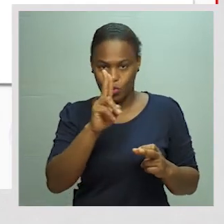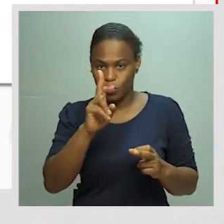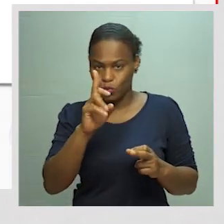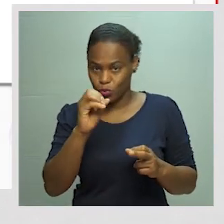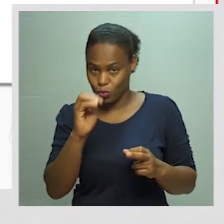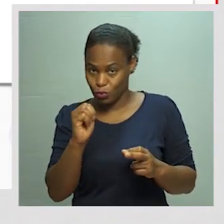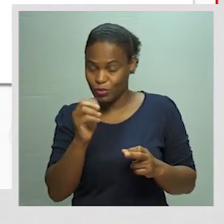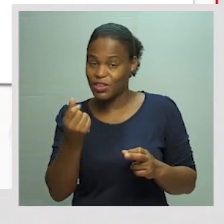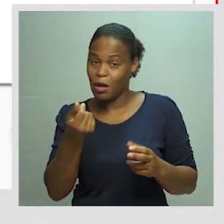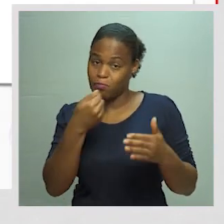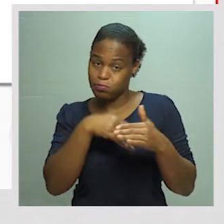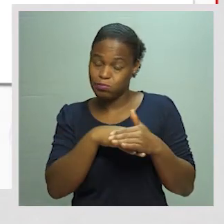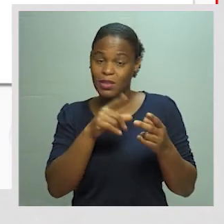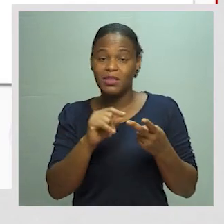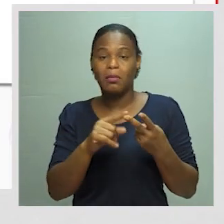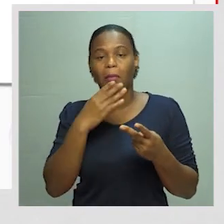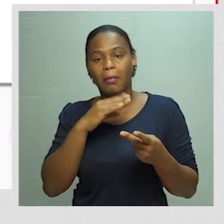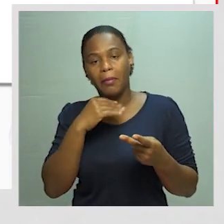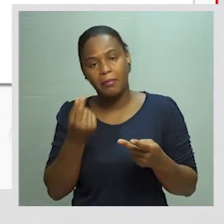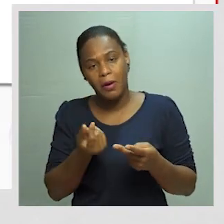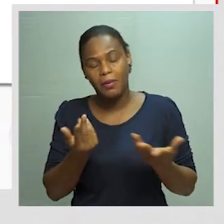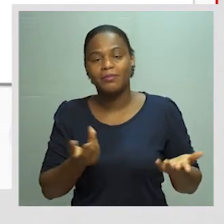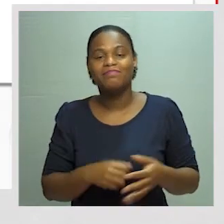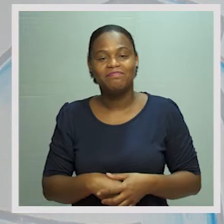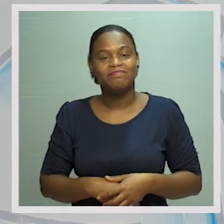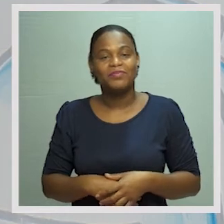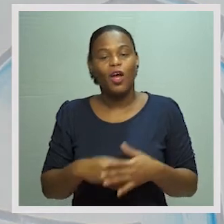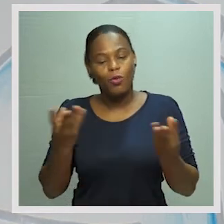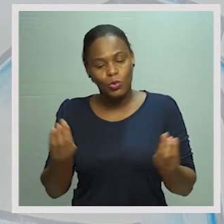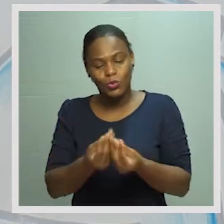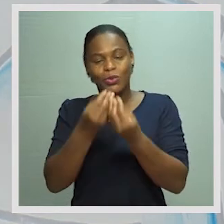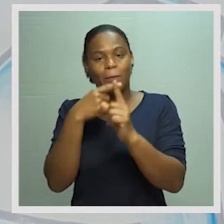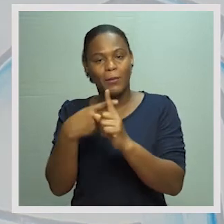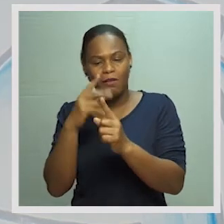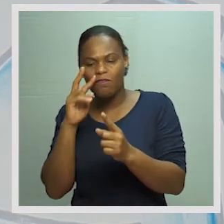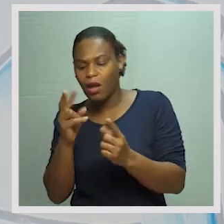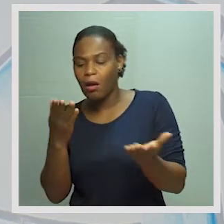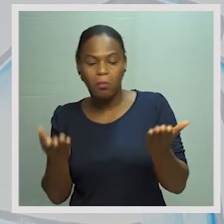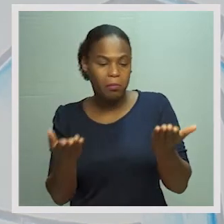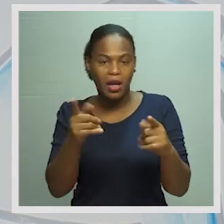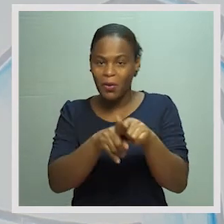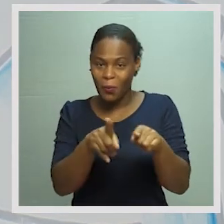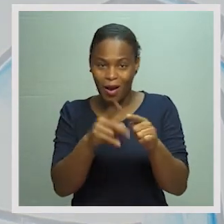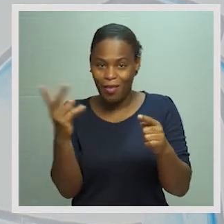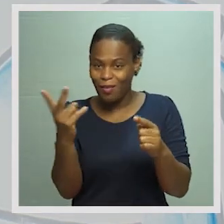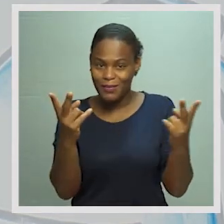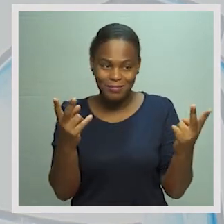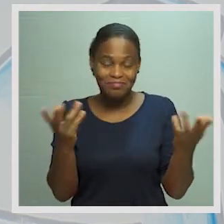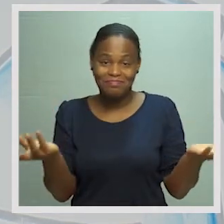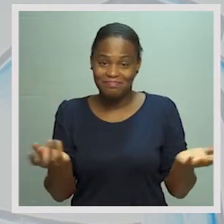depósitos e empréstimos. Vocês vão somar e ver se existe o equilíbrio.